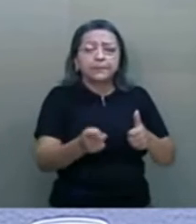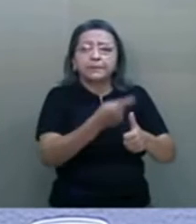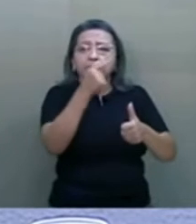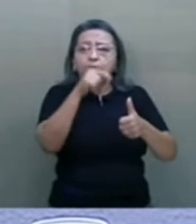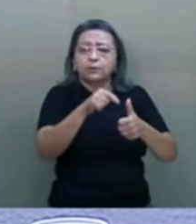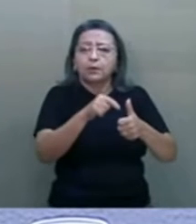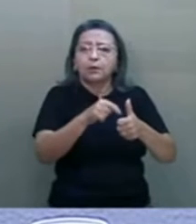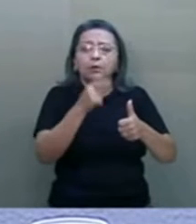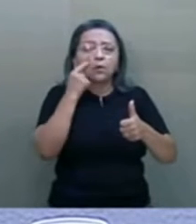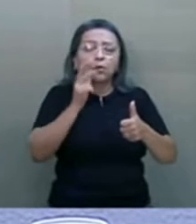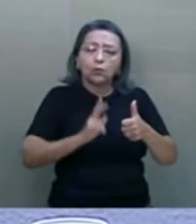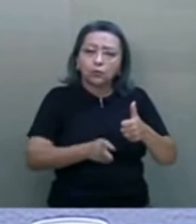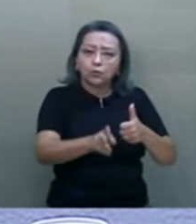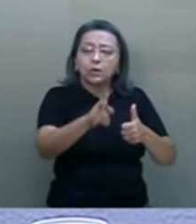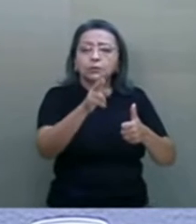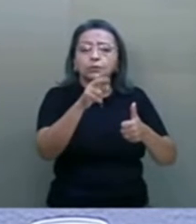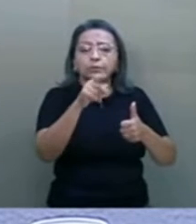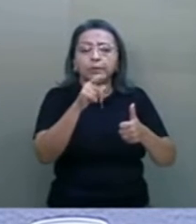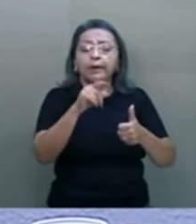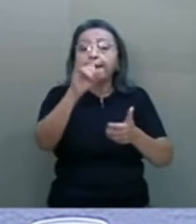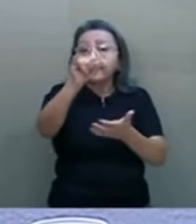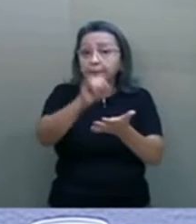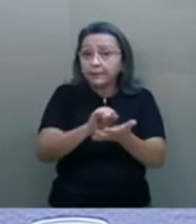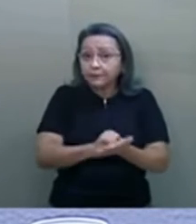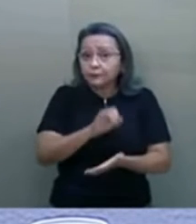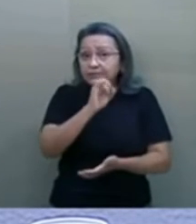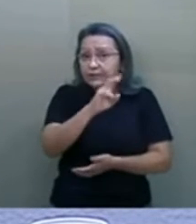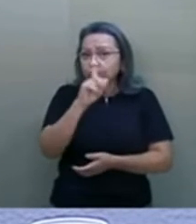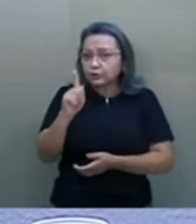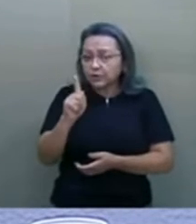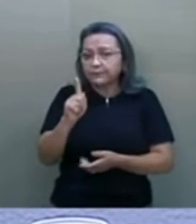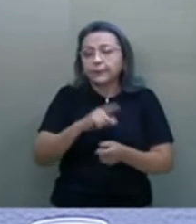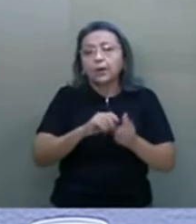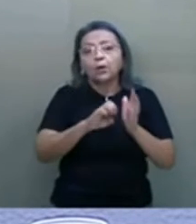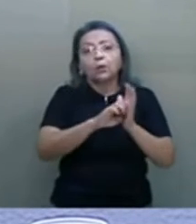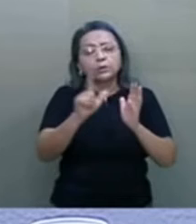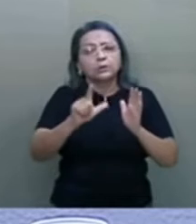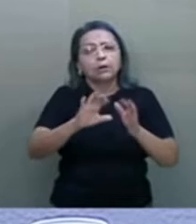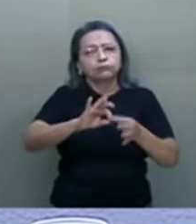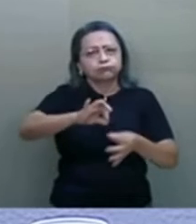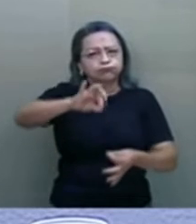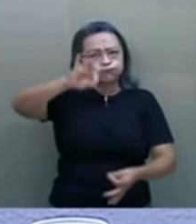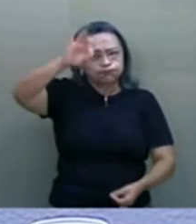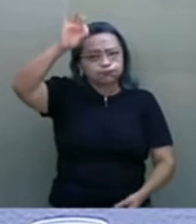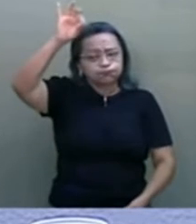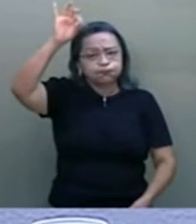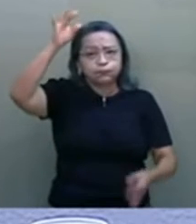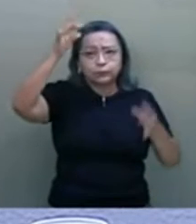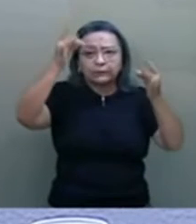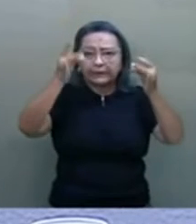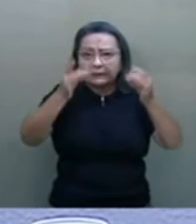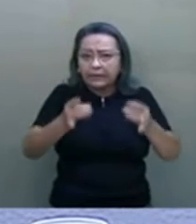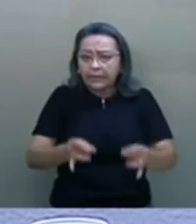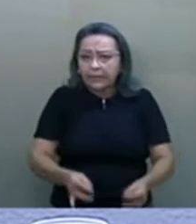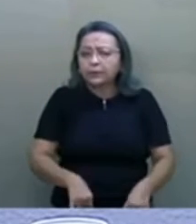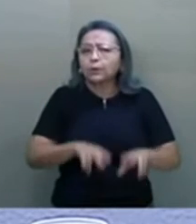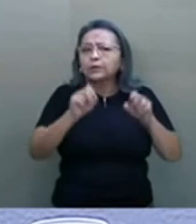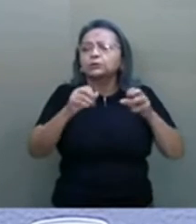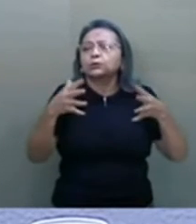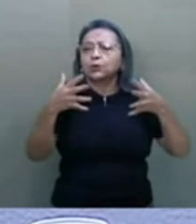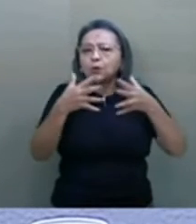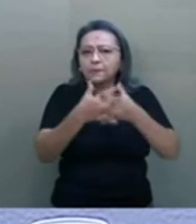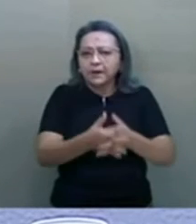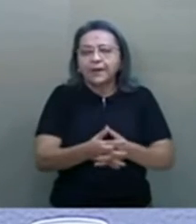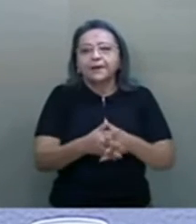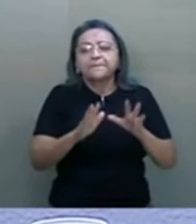ao assunto, a própria implantação do 5G. O edital é grande, o assunto é complexo.